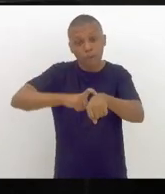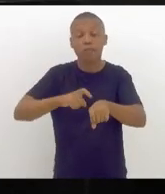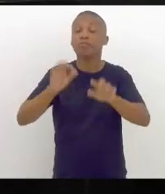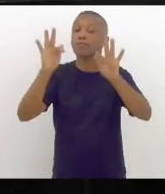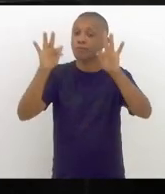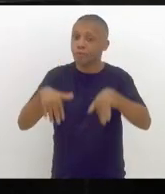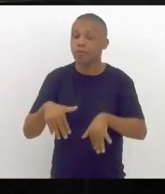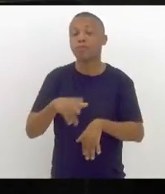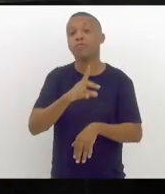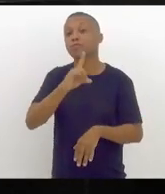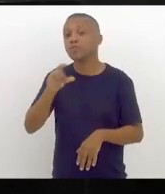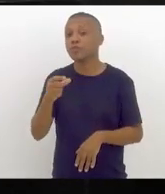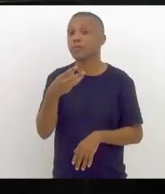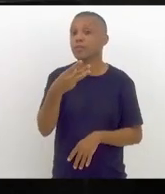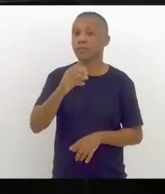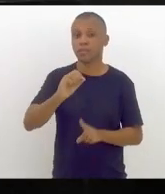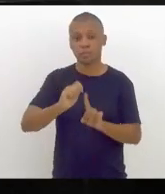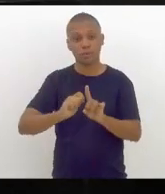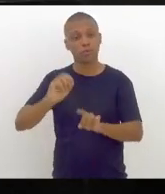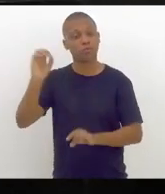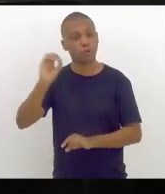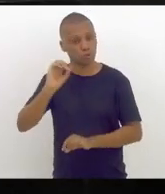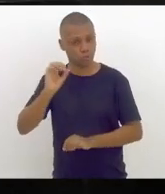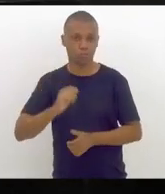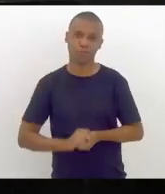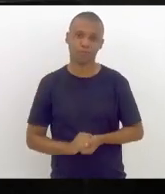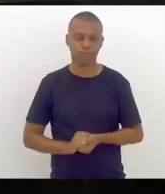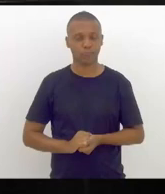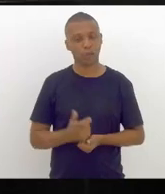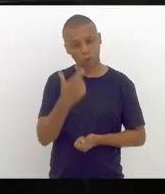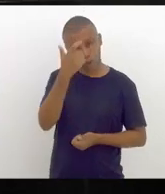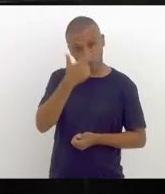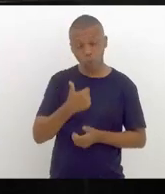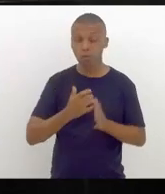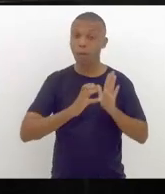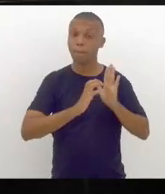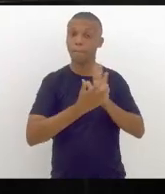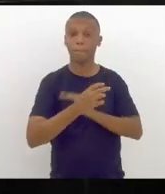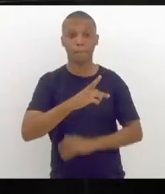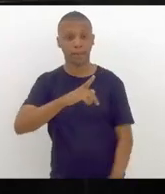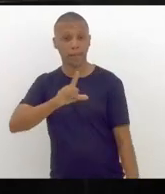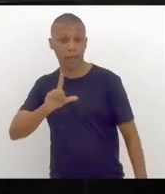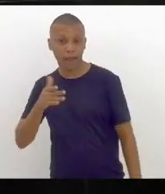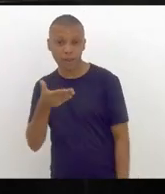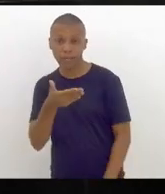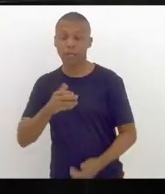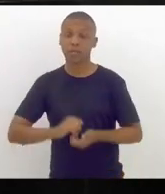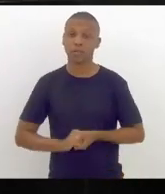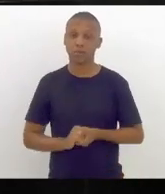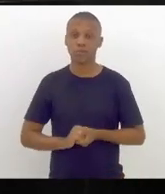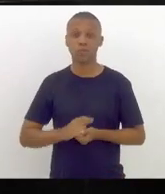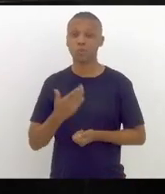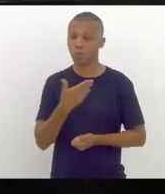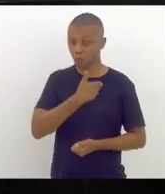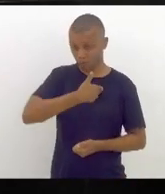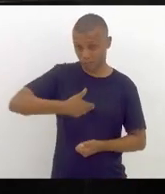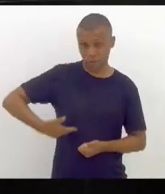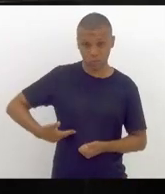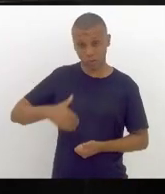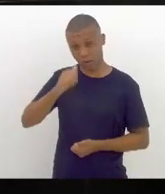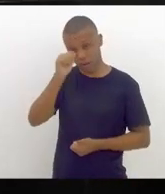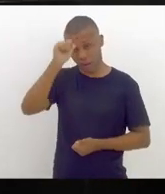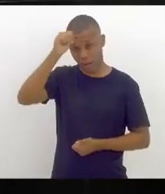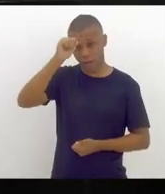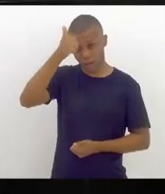outubro. Como membro do PL, partido do nosso governador Cláudio Castro